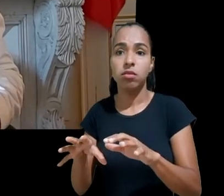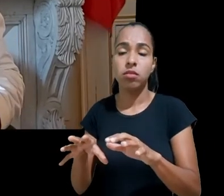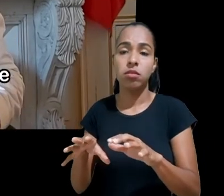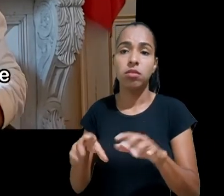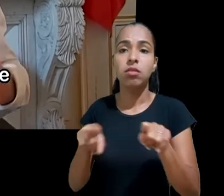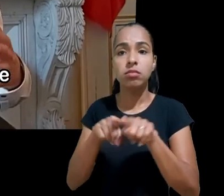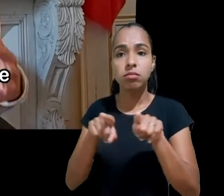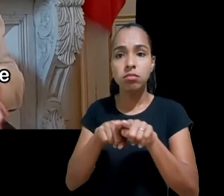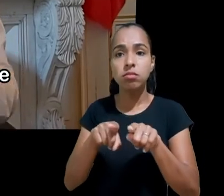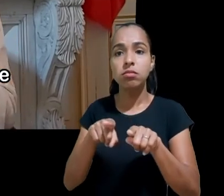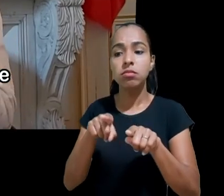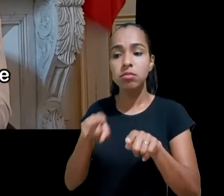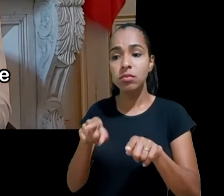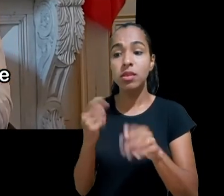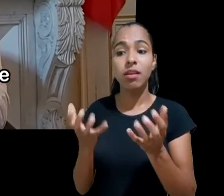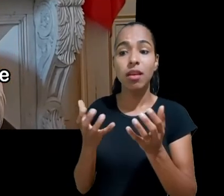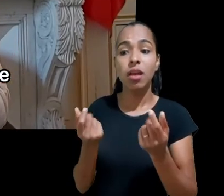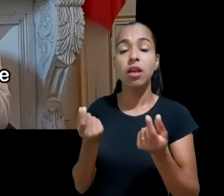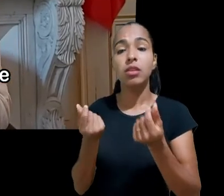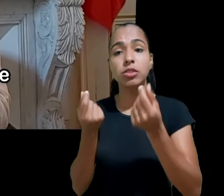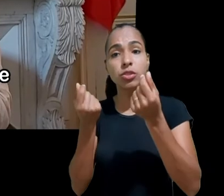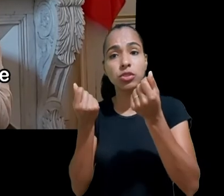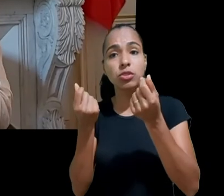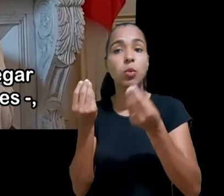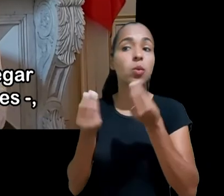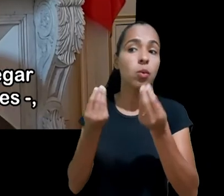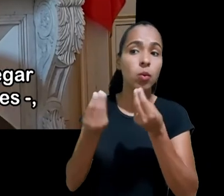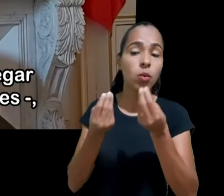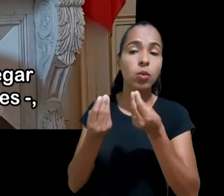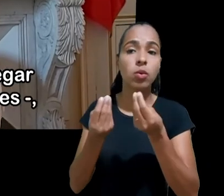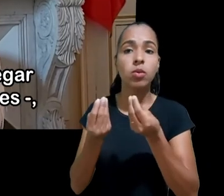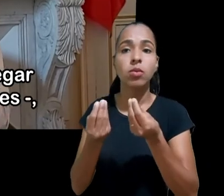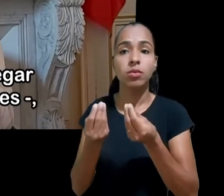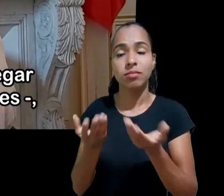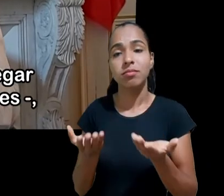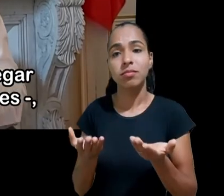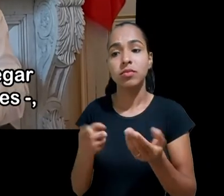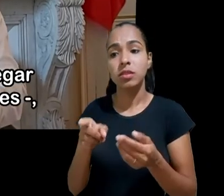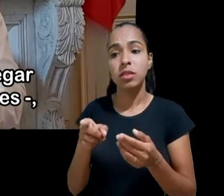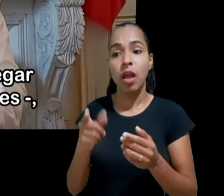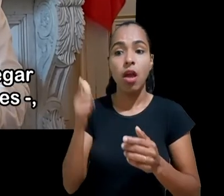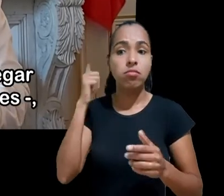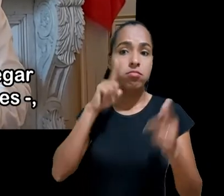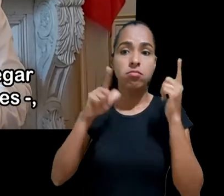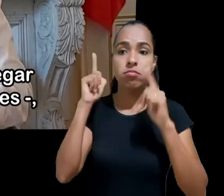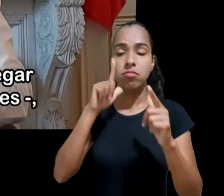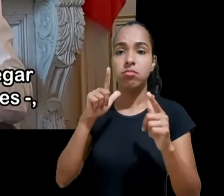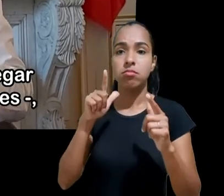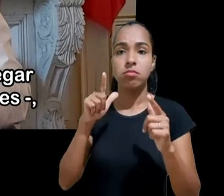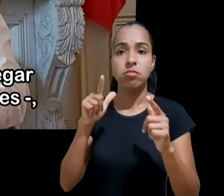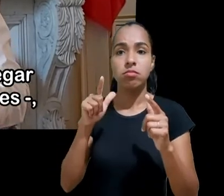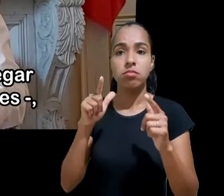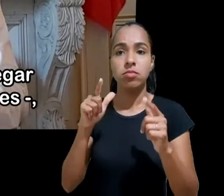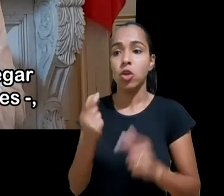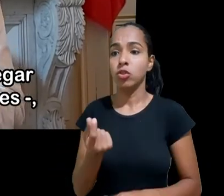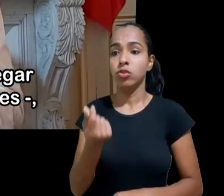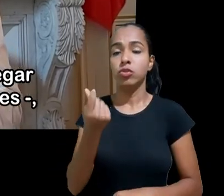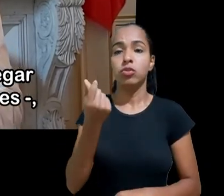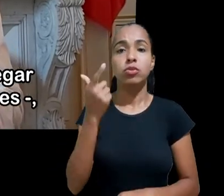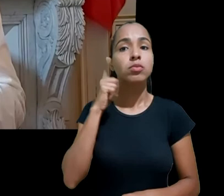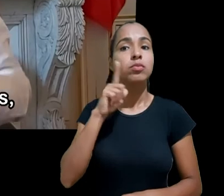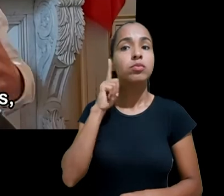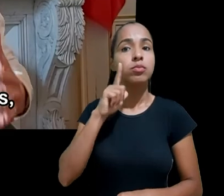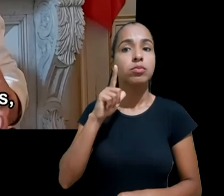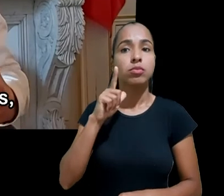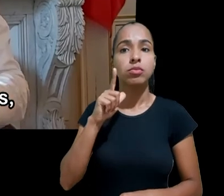para que o dinheiro resultante dessa atividade e de novo essa soma pode chegar a centenas de milhares de